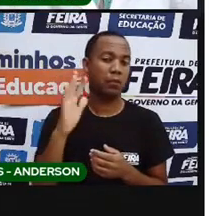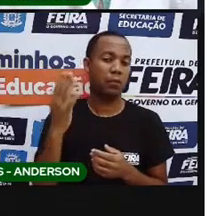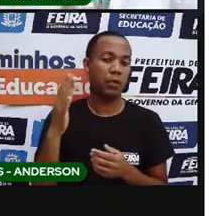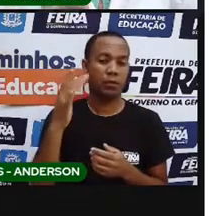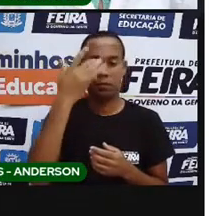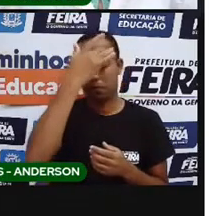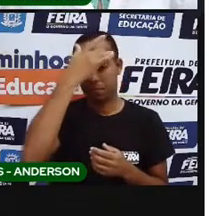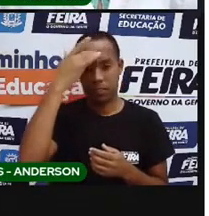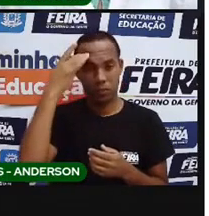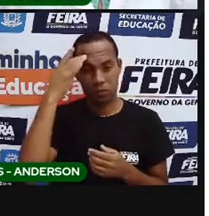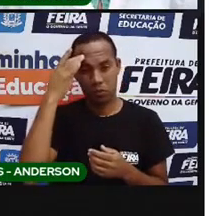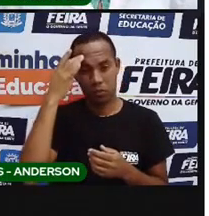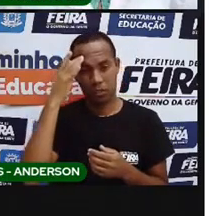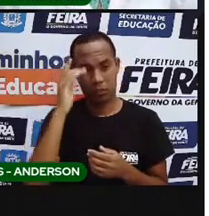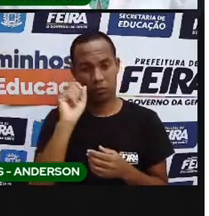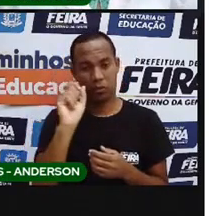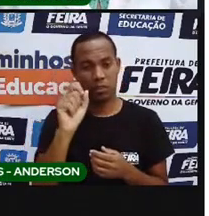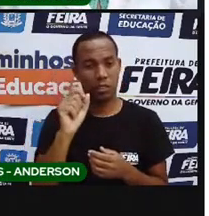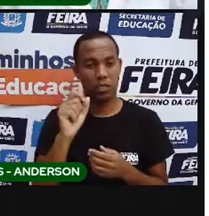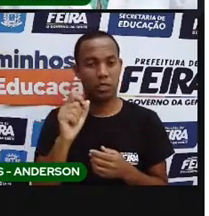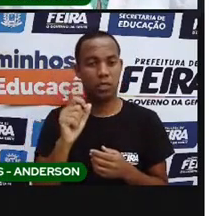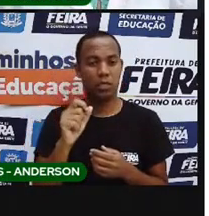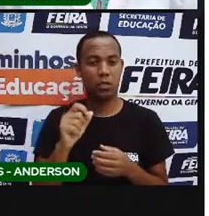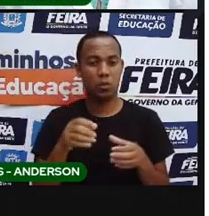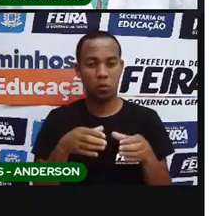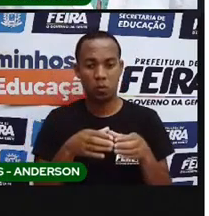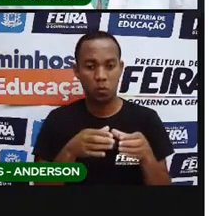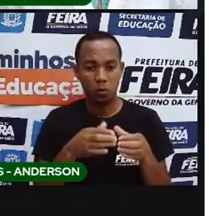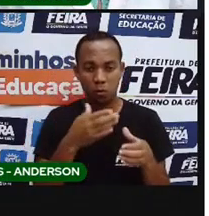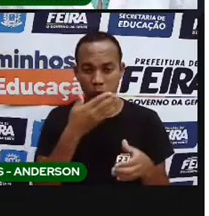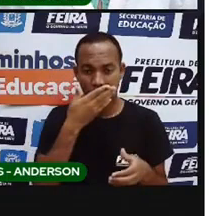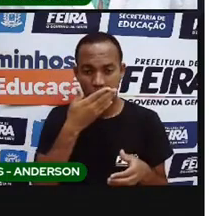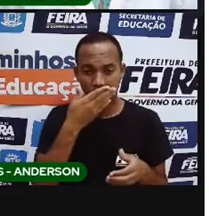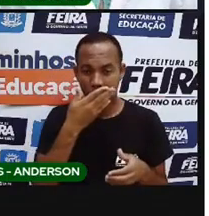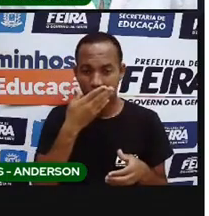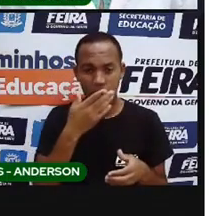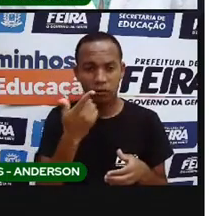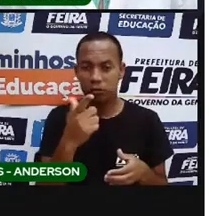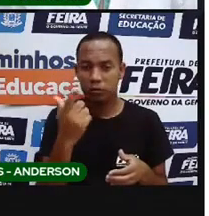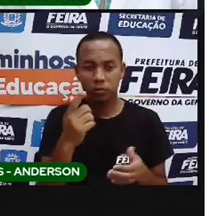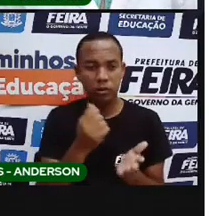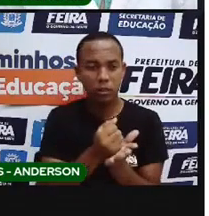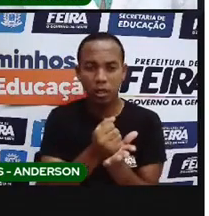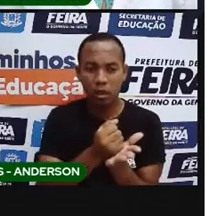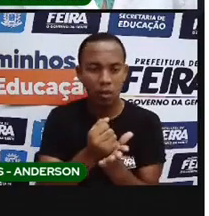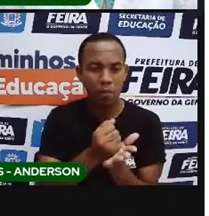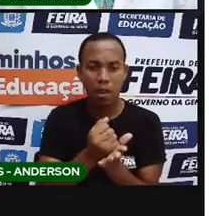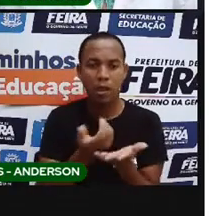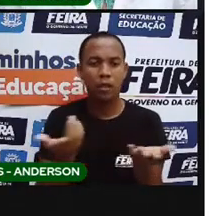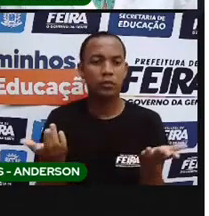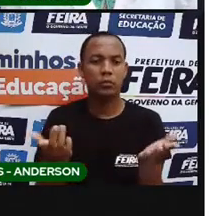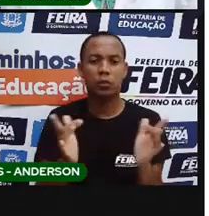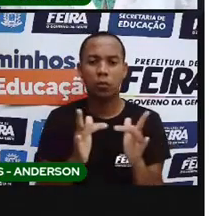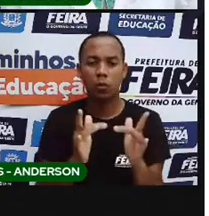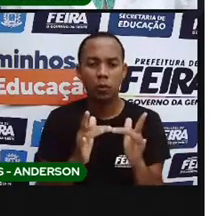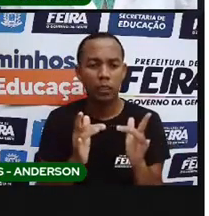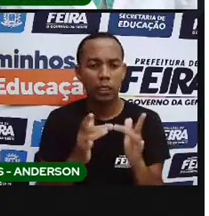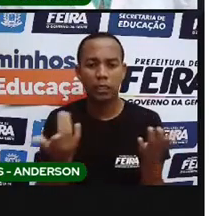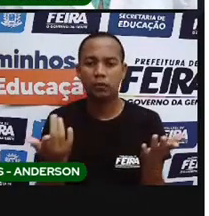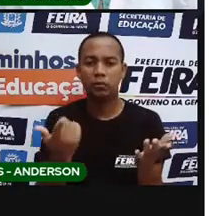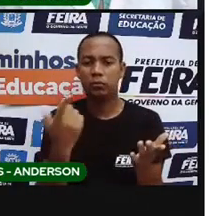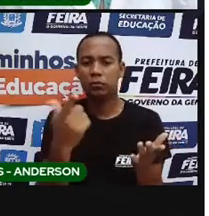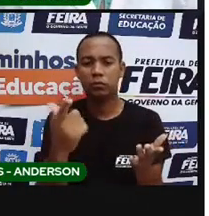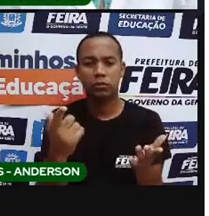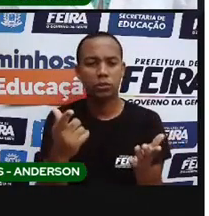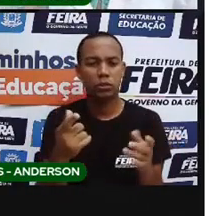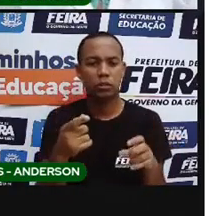essas pessoas, indígenas, eles não tinham contato com a medicação como a gente tem hoje, né? Eles não tinham contato com médicos.